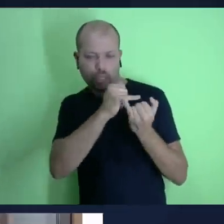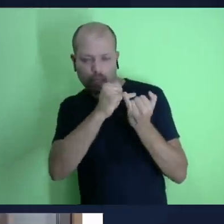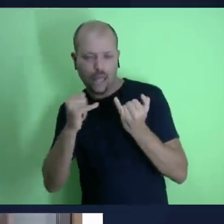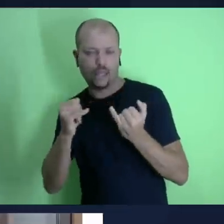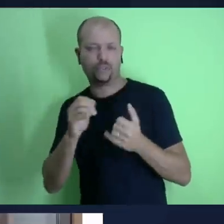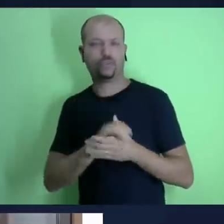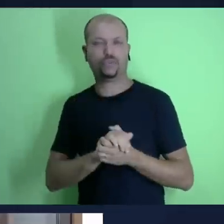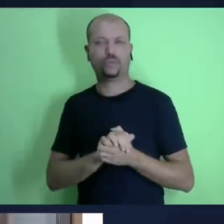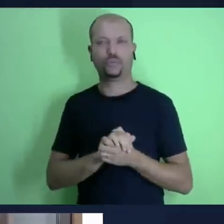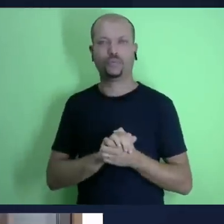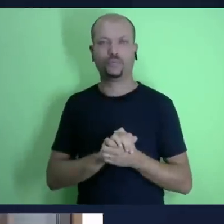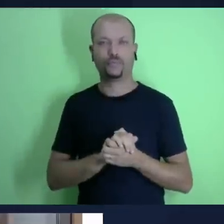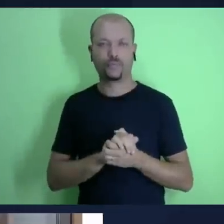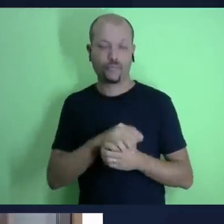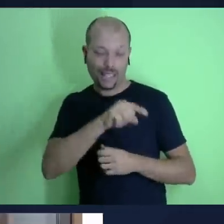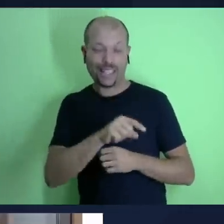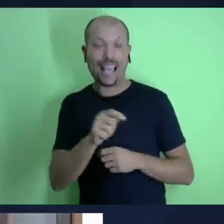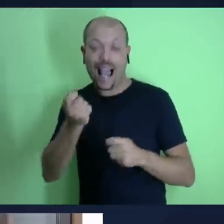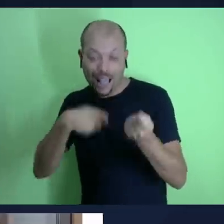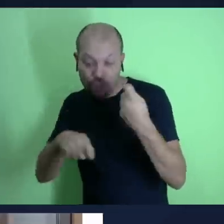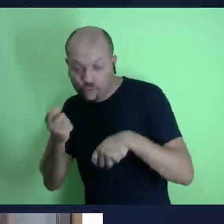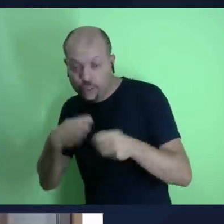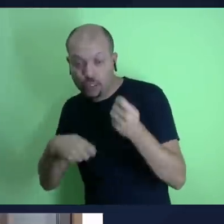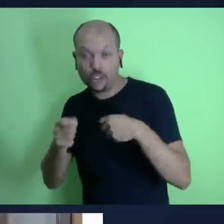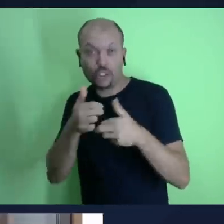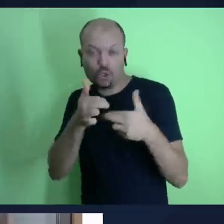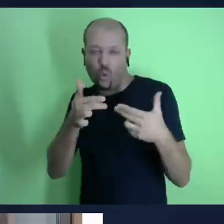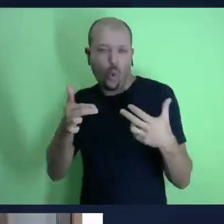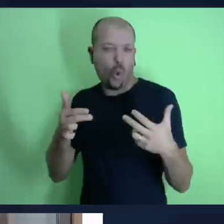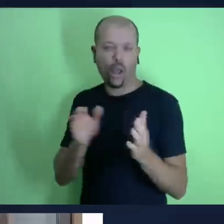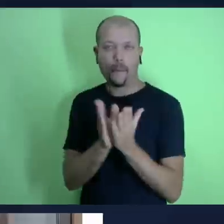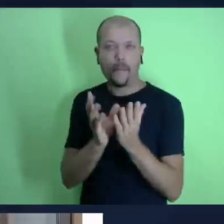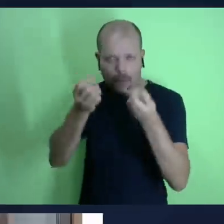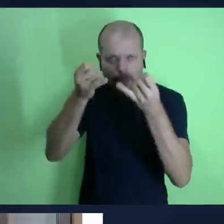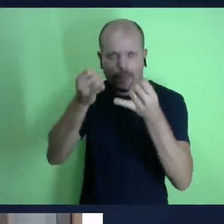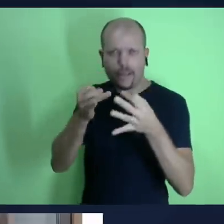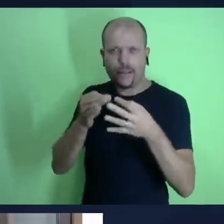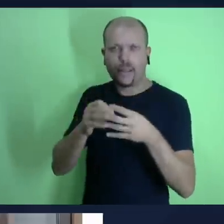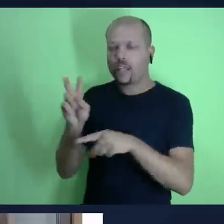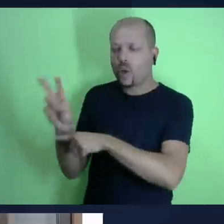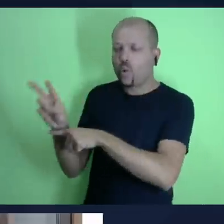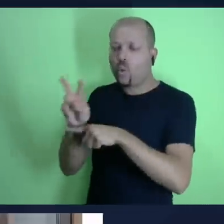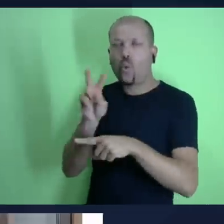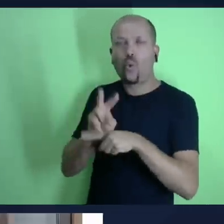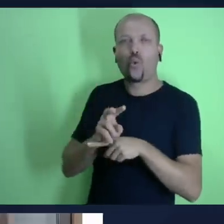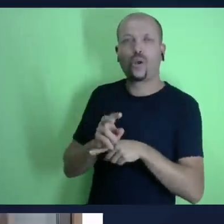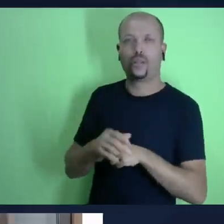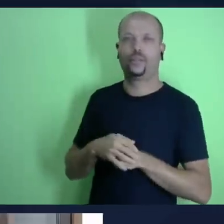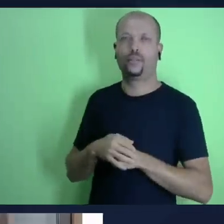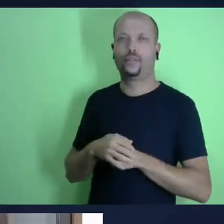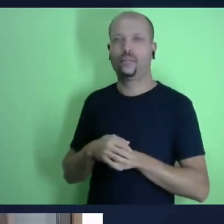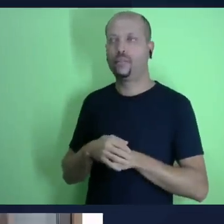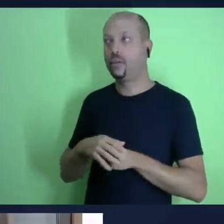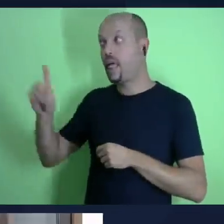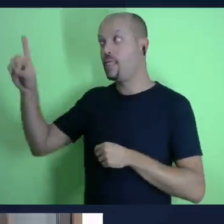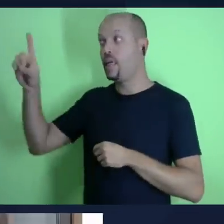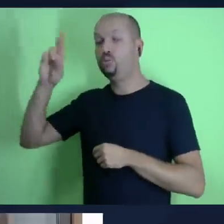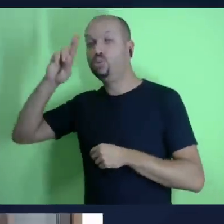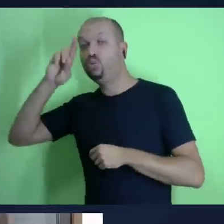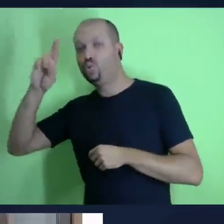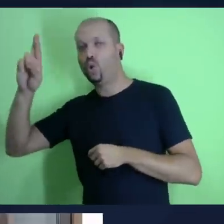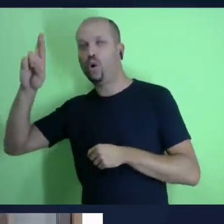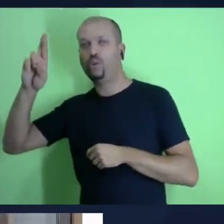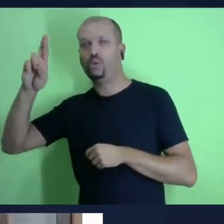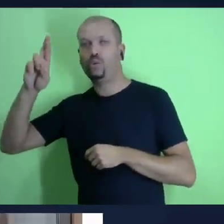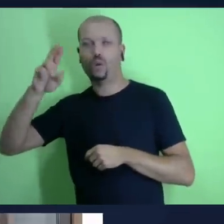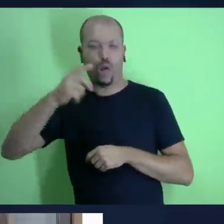para beneficiar as pessoas então veja como é interessante é deus ele nos